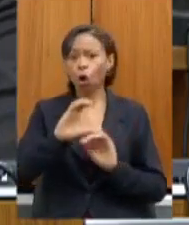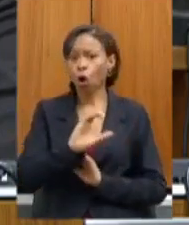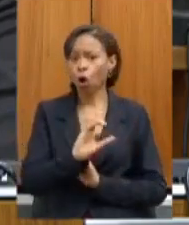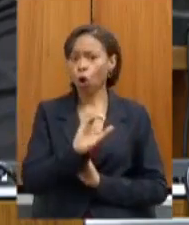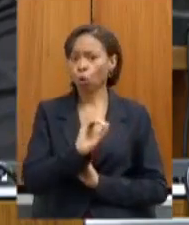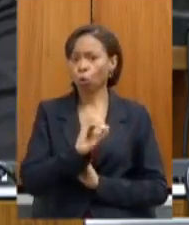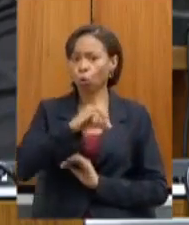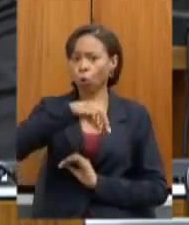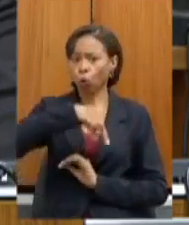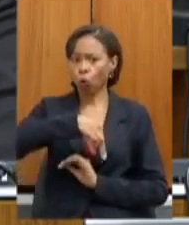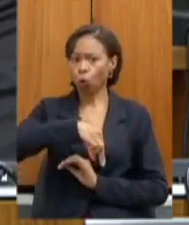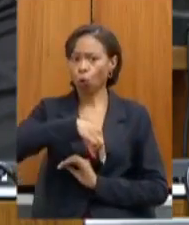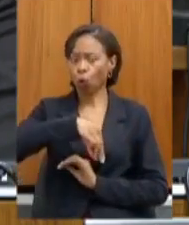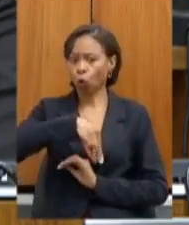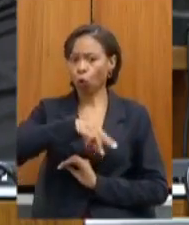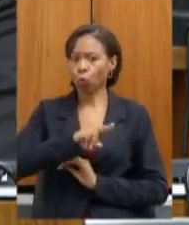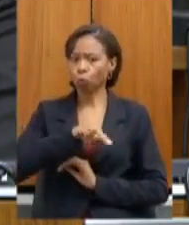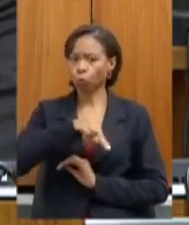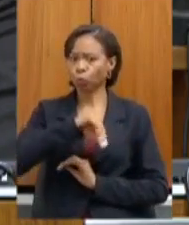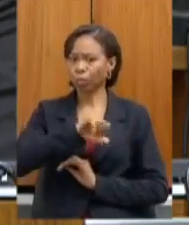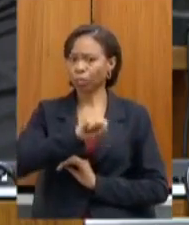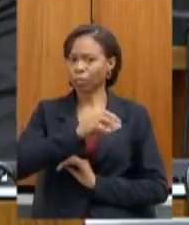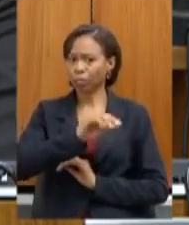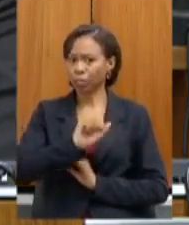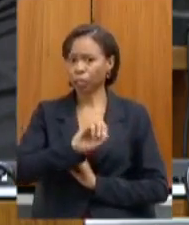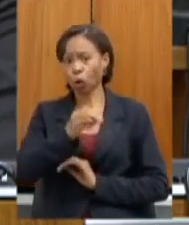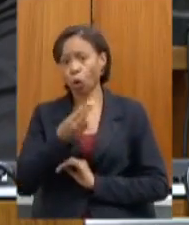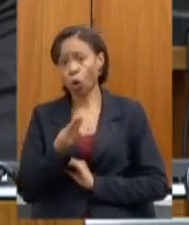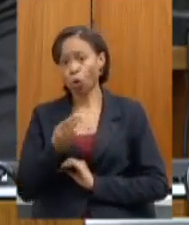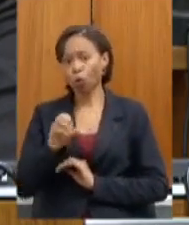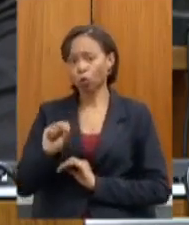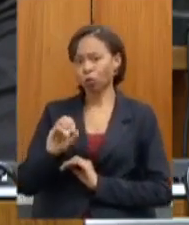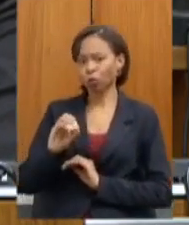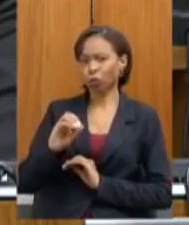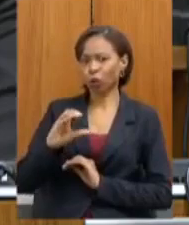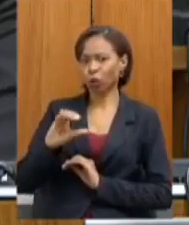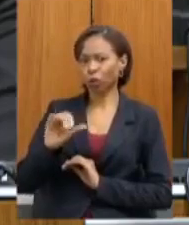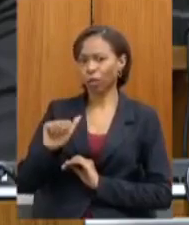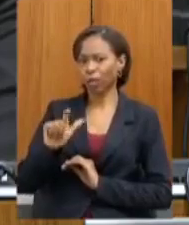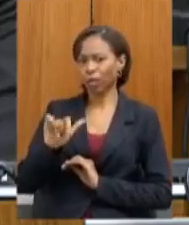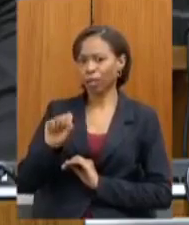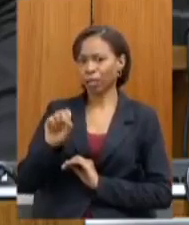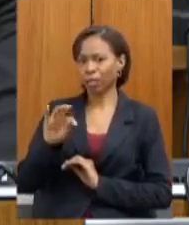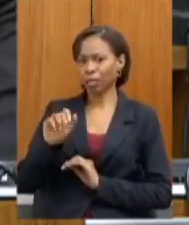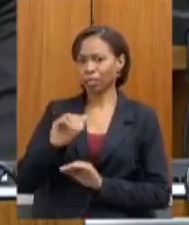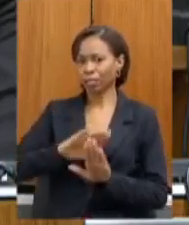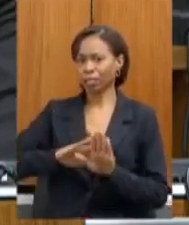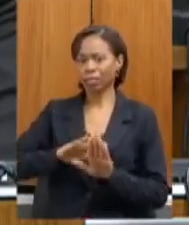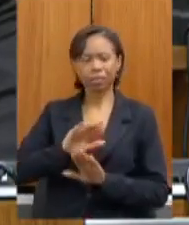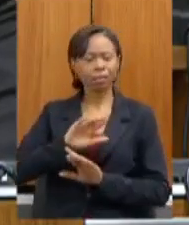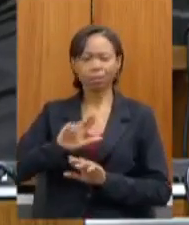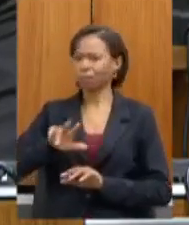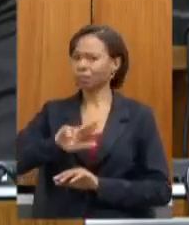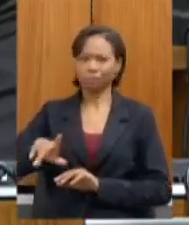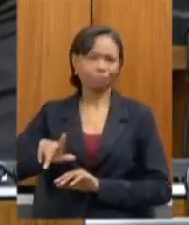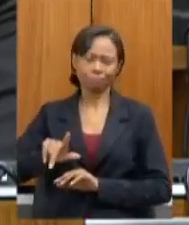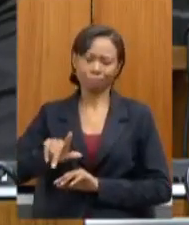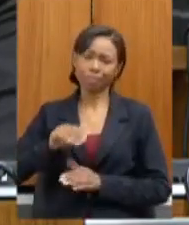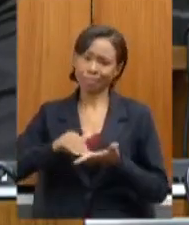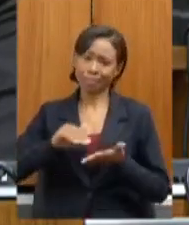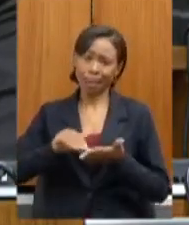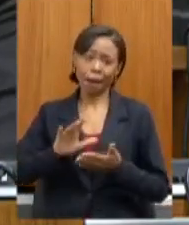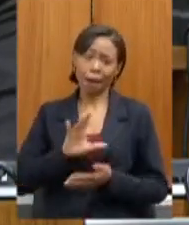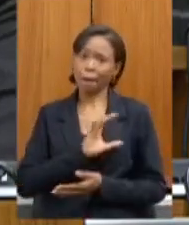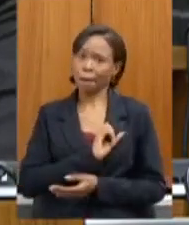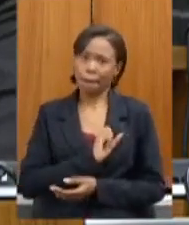secretaria tanto gosta de enaltecer e com isso a gente ficou guardando para ver que tipo de conteúdo viria e a gente viu